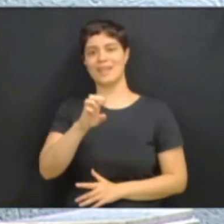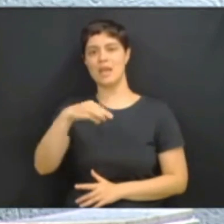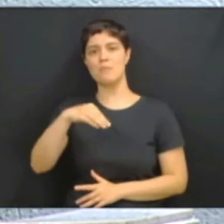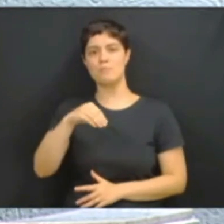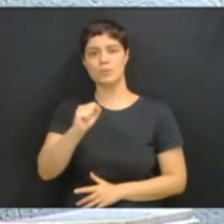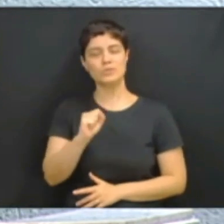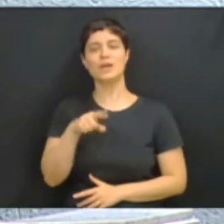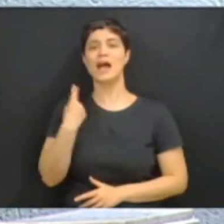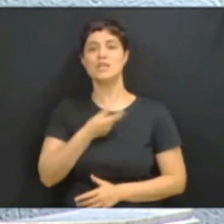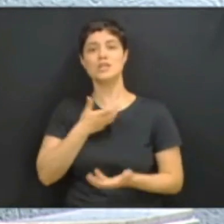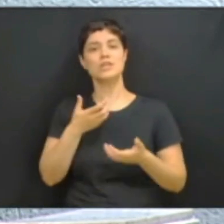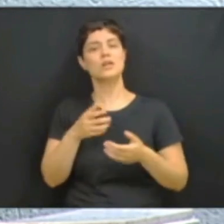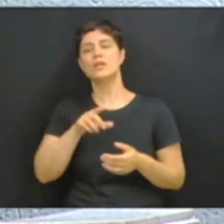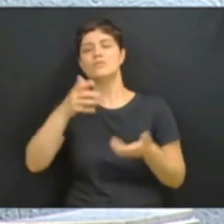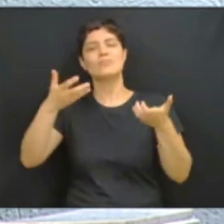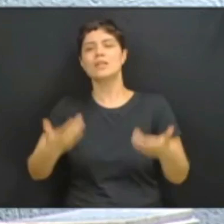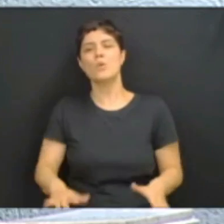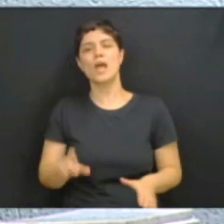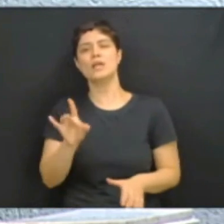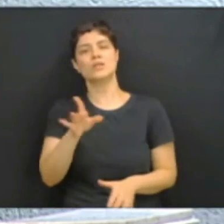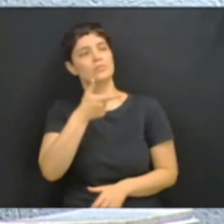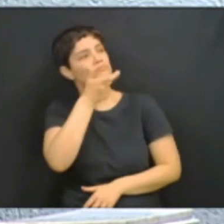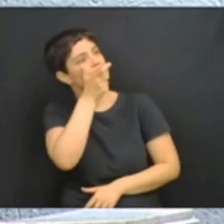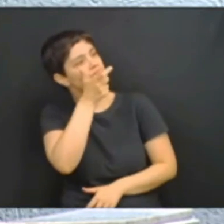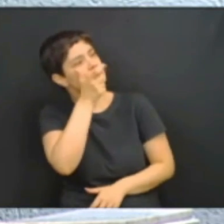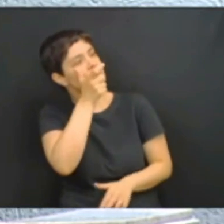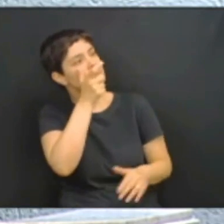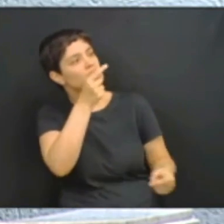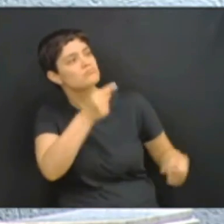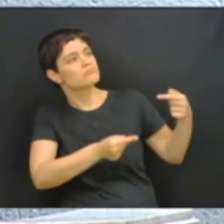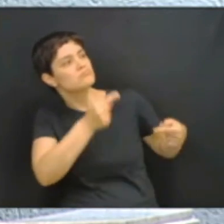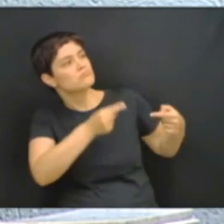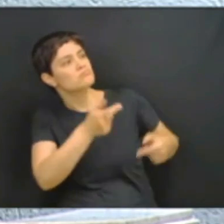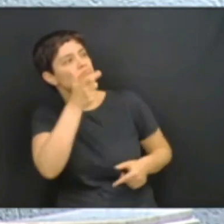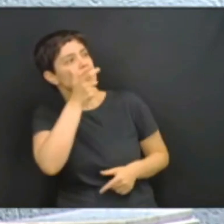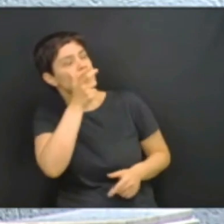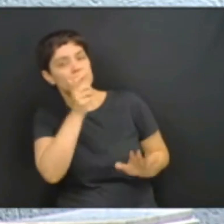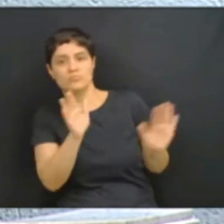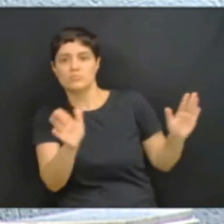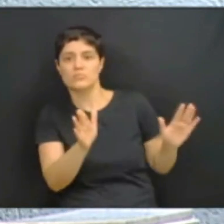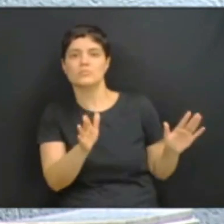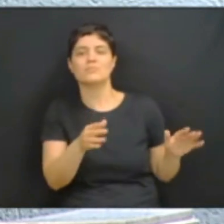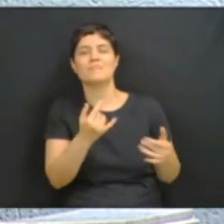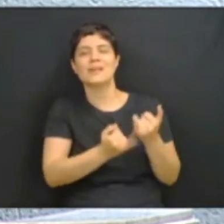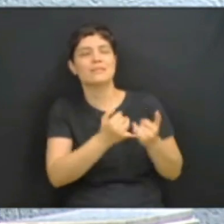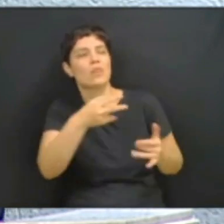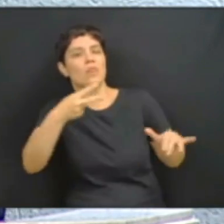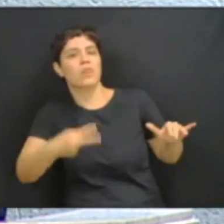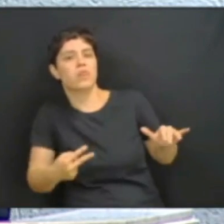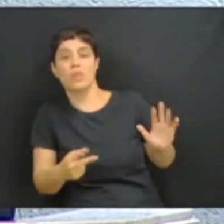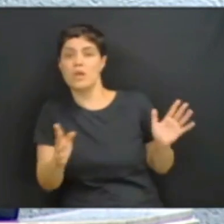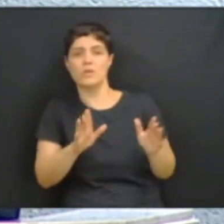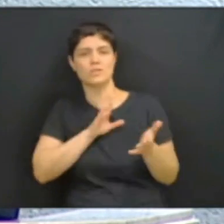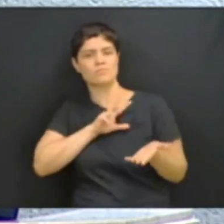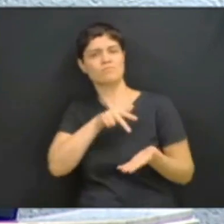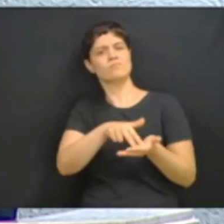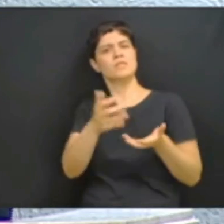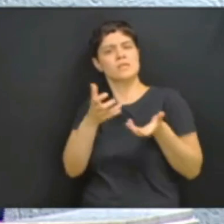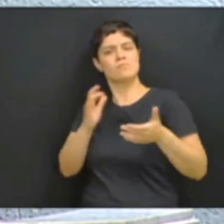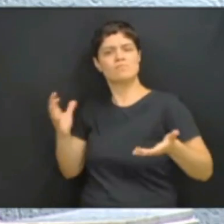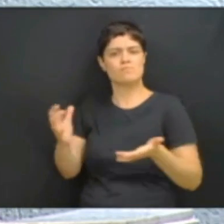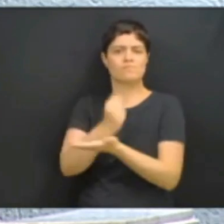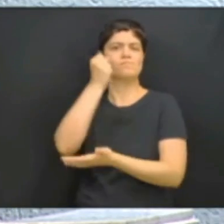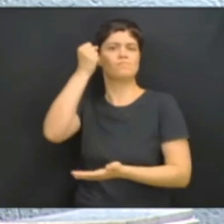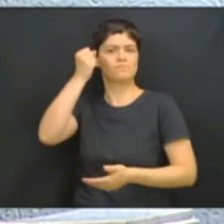de ser protagonista do pleito, mas para ganhar a eleição. Nós conquistaremos, e tenho certeza